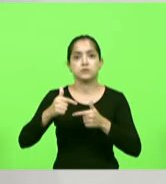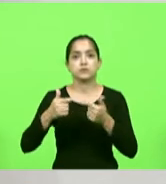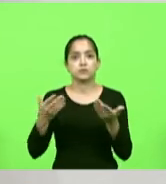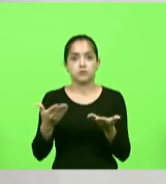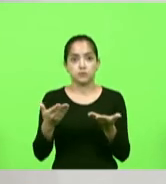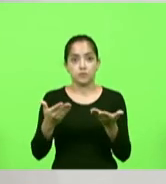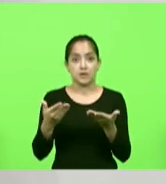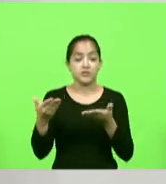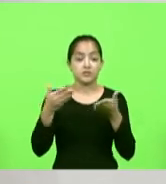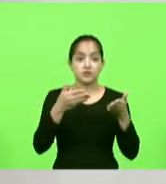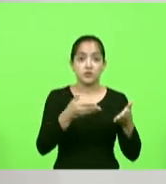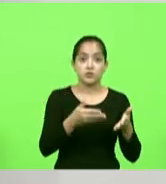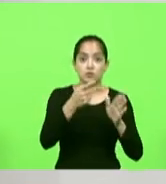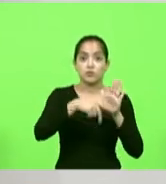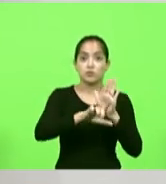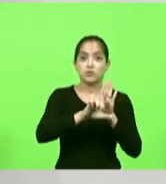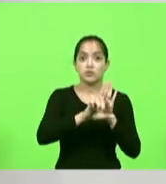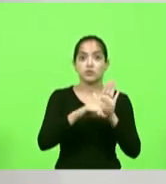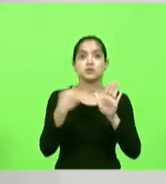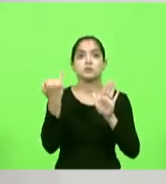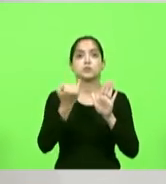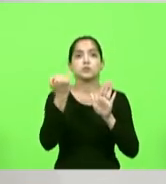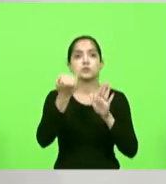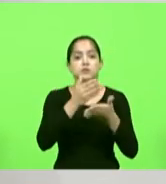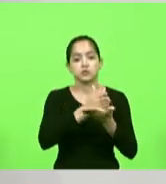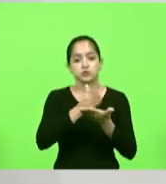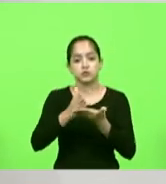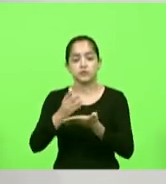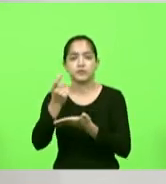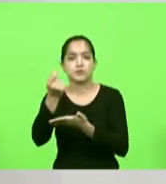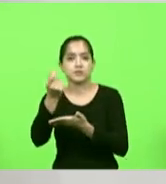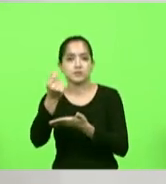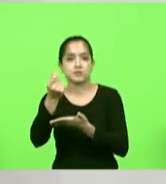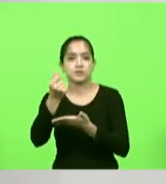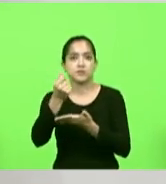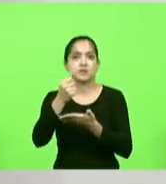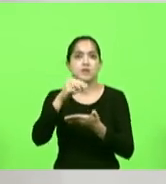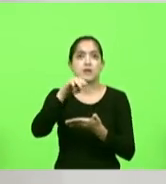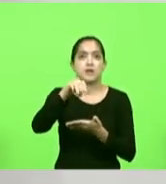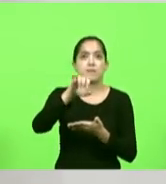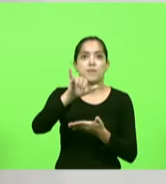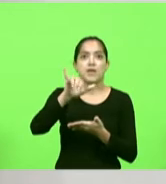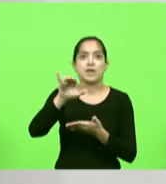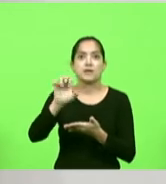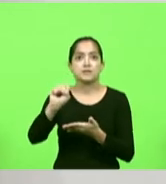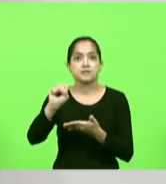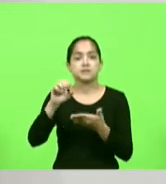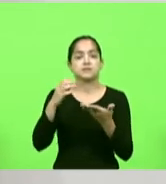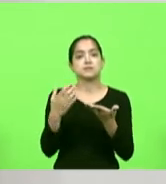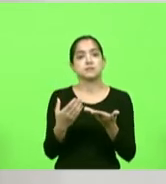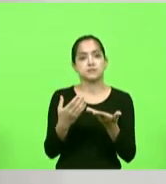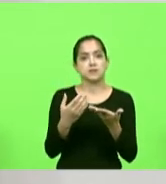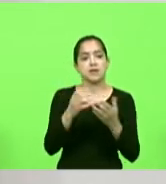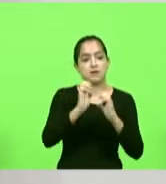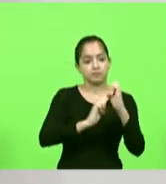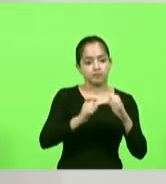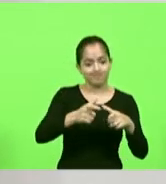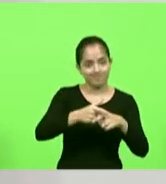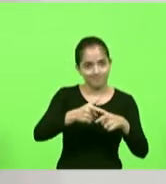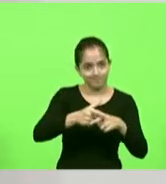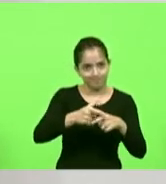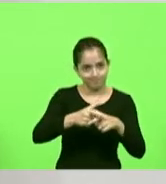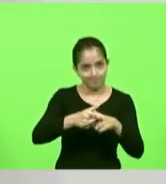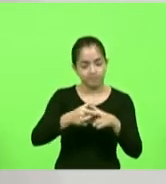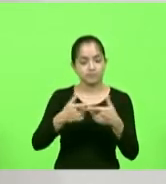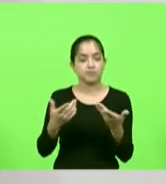projeto importante também de financiamento as MEIs que são os micro empreendedores individuais e as pequenas e as empresas de